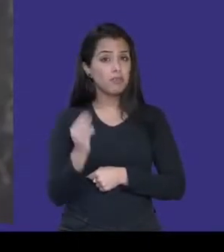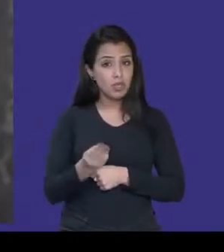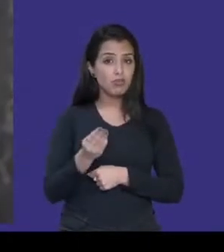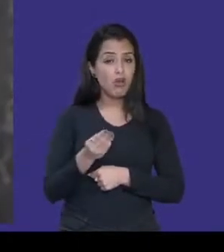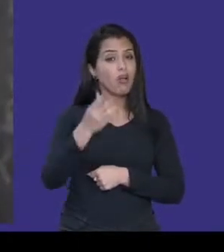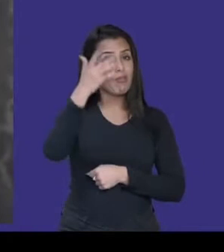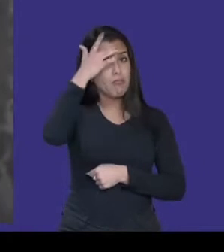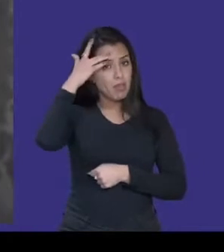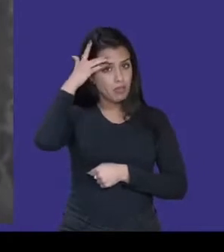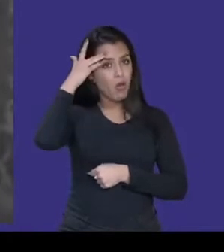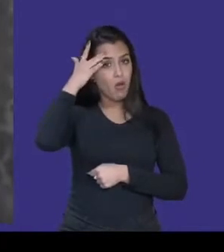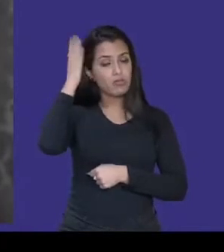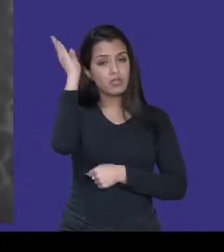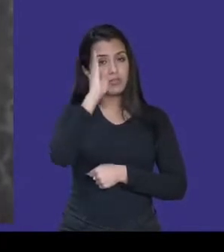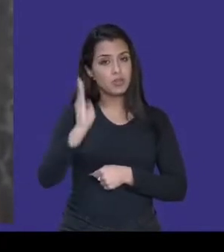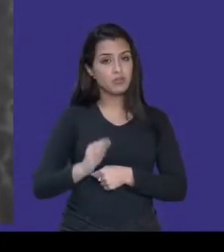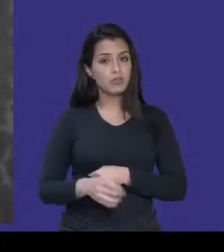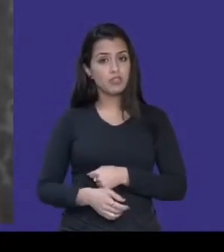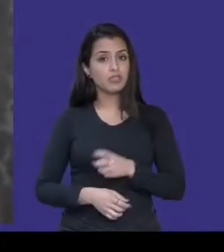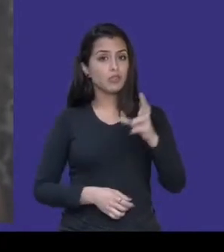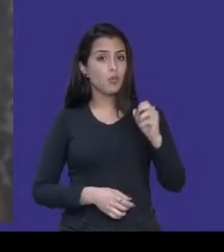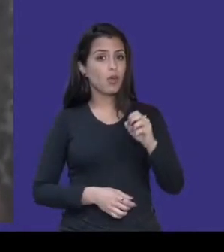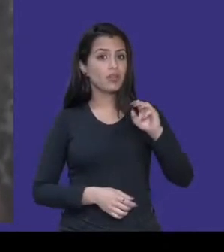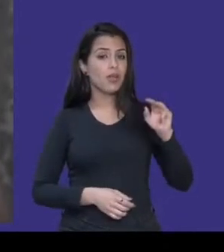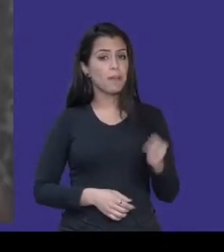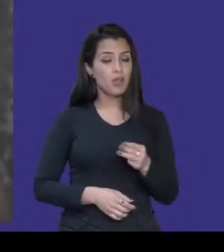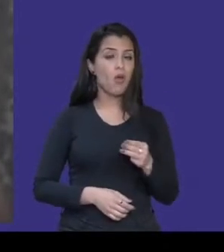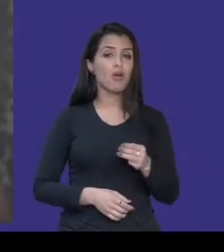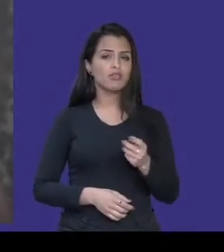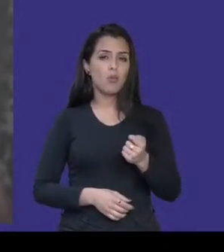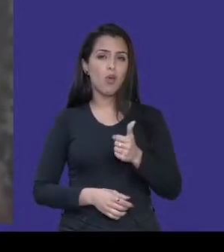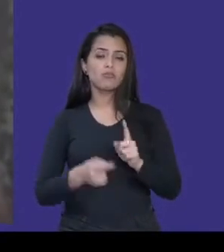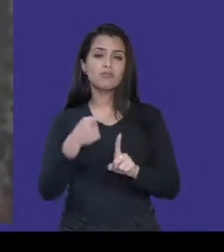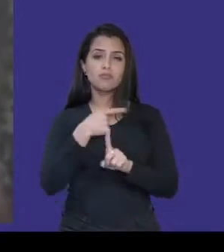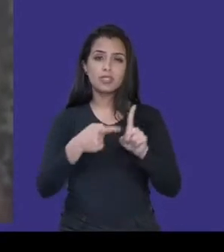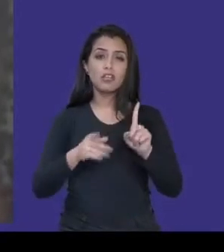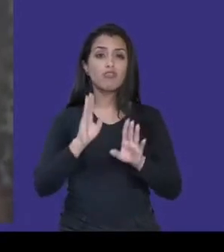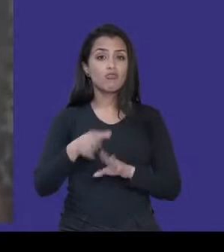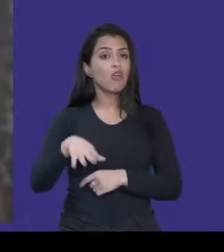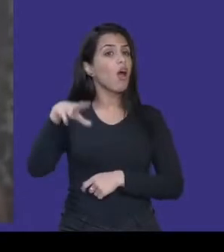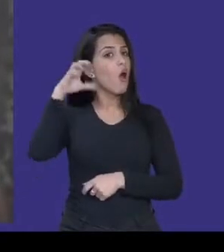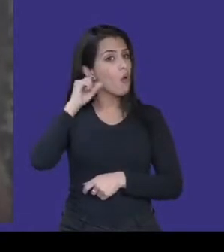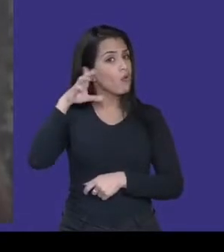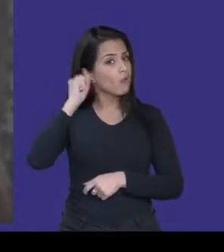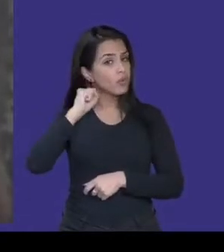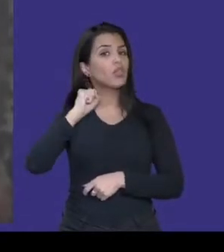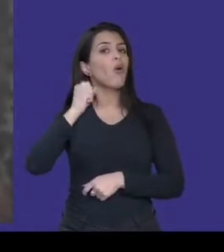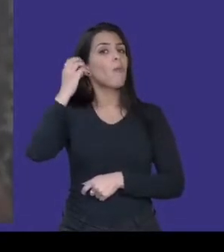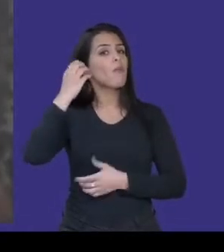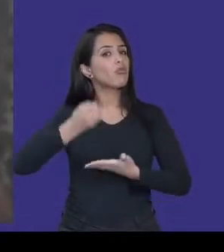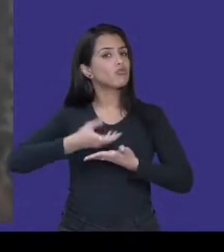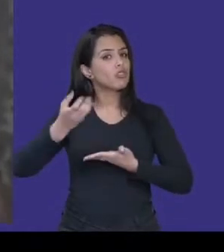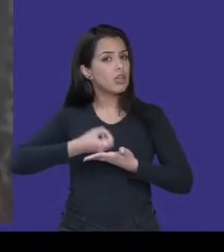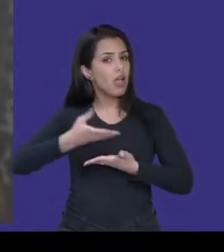é equivalente a 40% da população, já ouviram ou ouvem um podcast em algum momento nas suas rotinas. E muitas